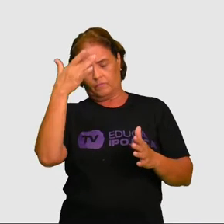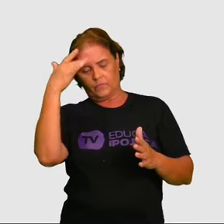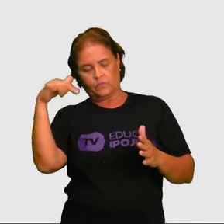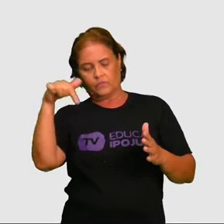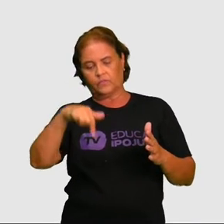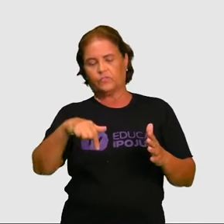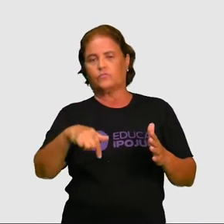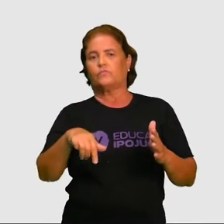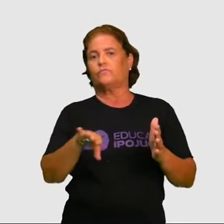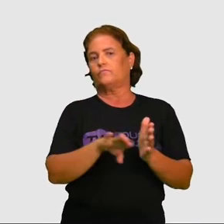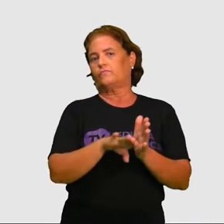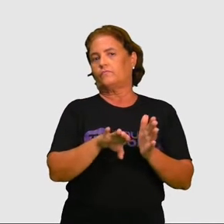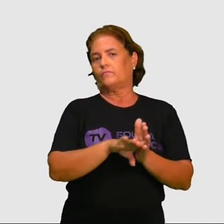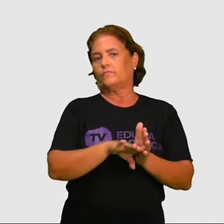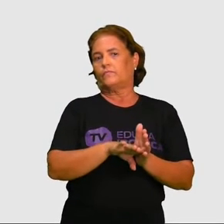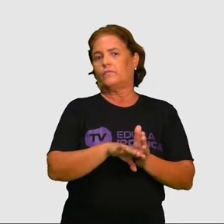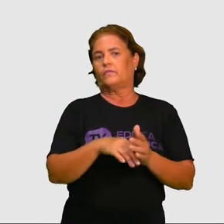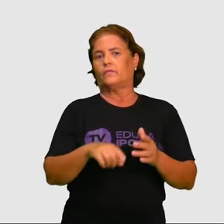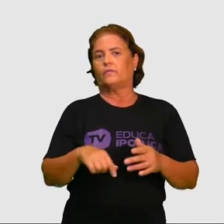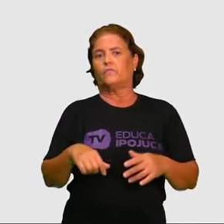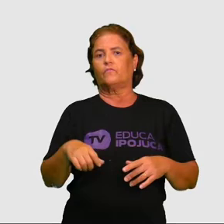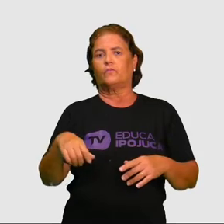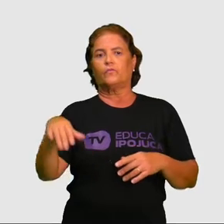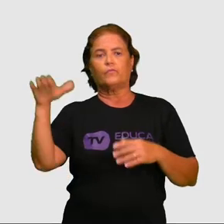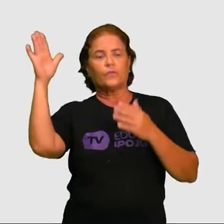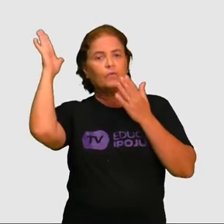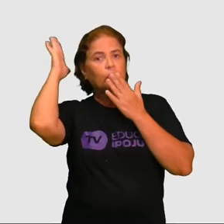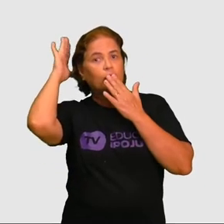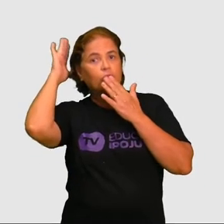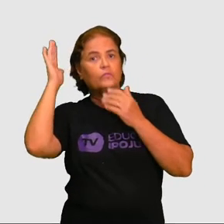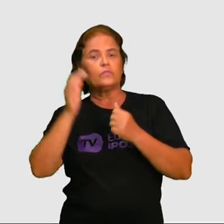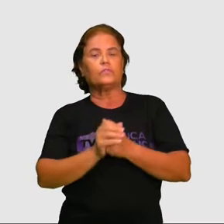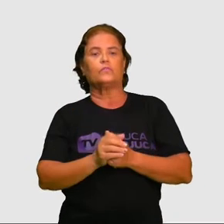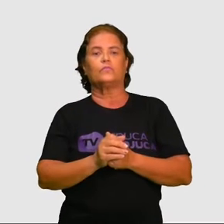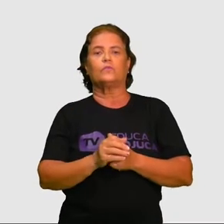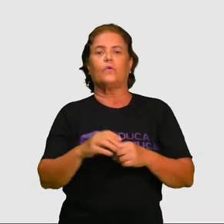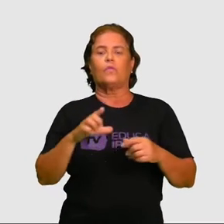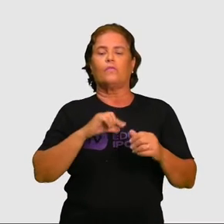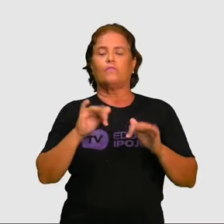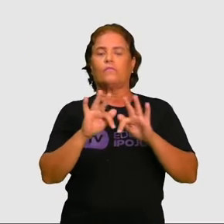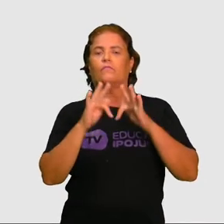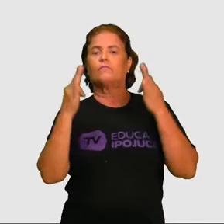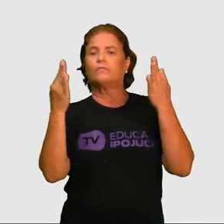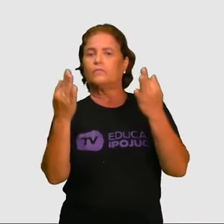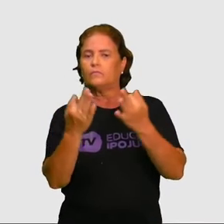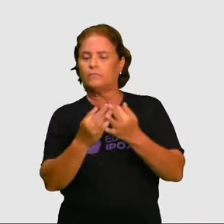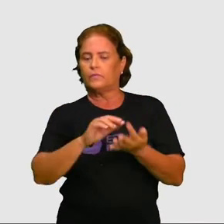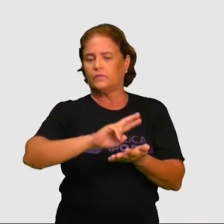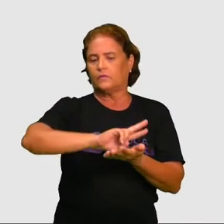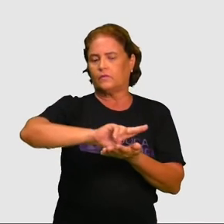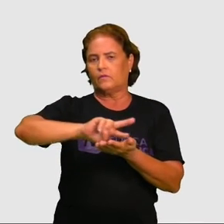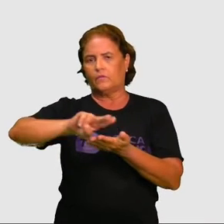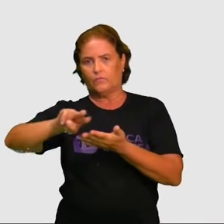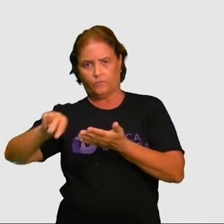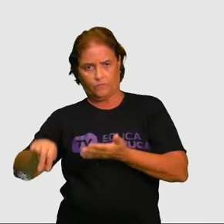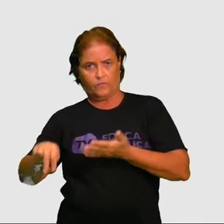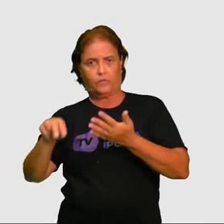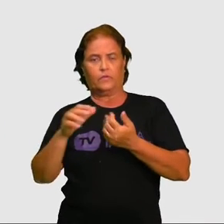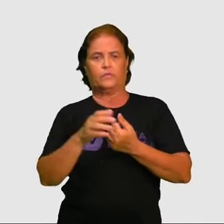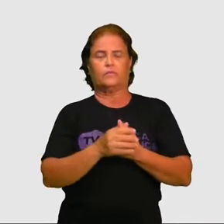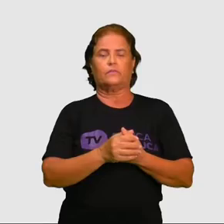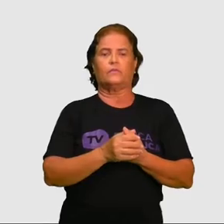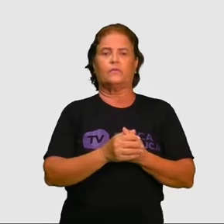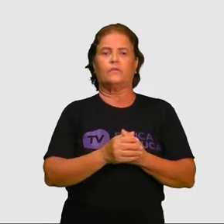expulsão dos índios caetés do sul de Pernambuco, foram as famílias Lacerda, Calvalcante, Rolim, Moura e